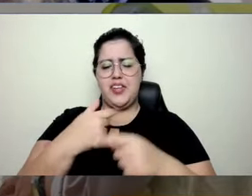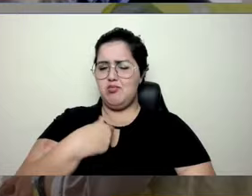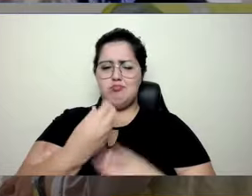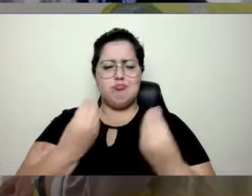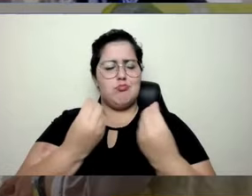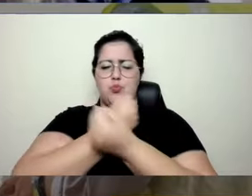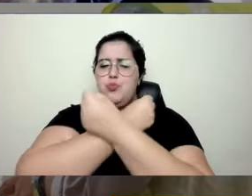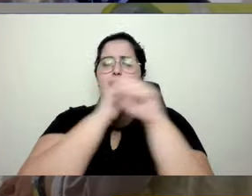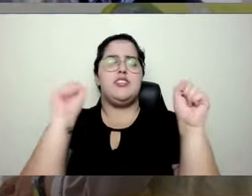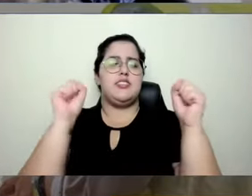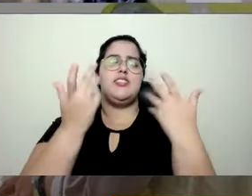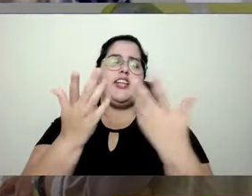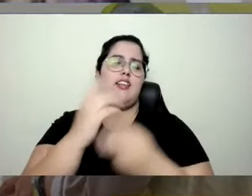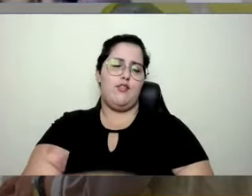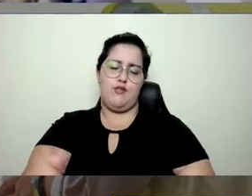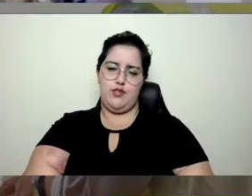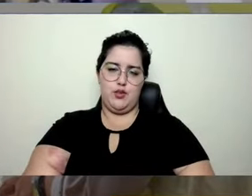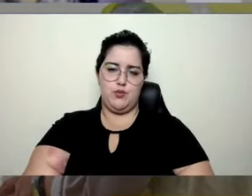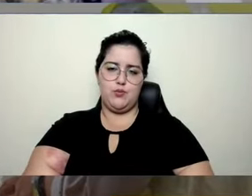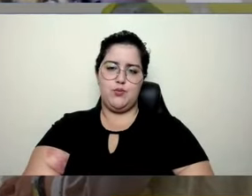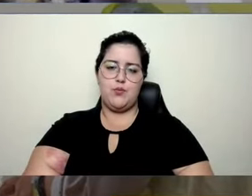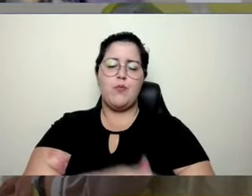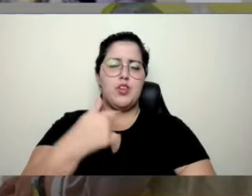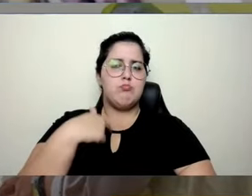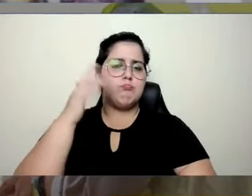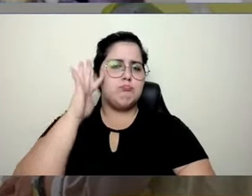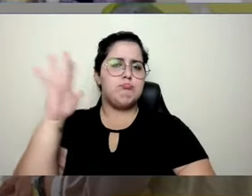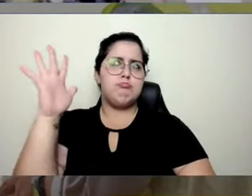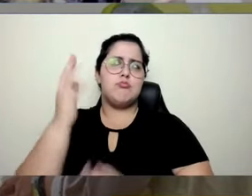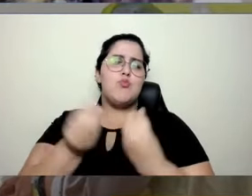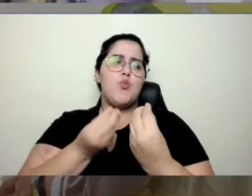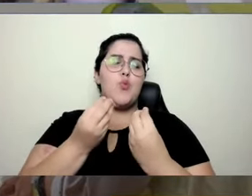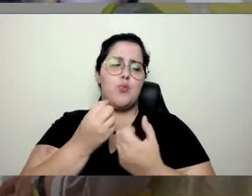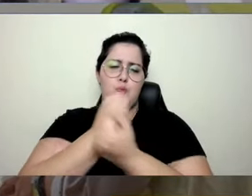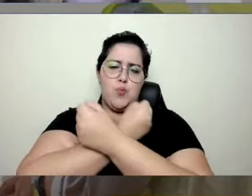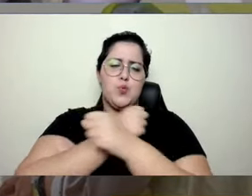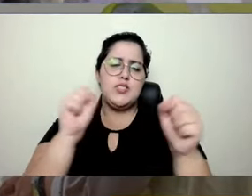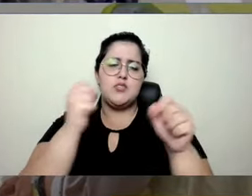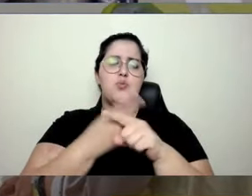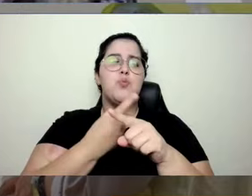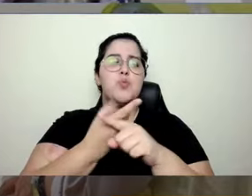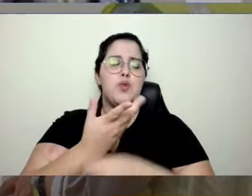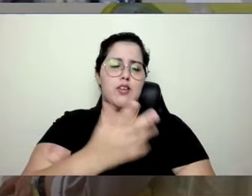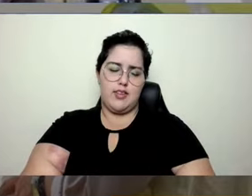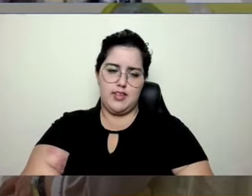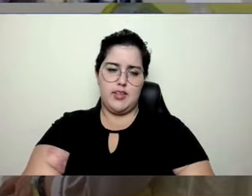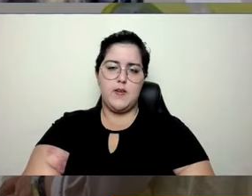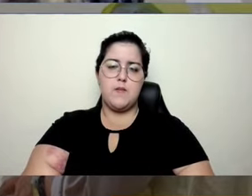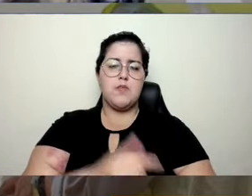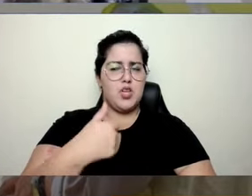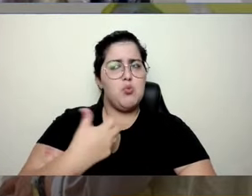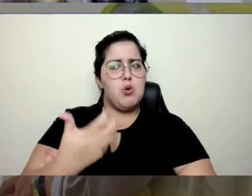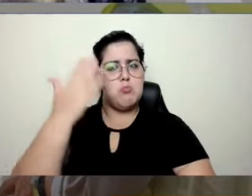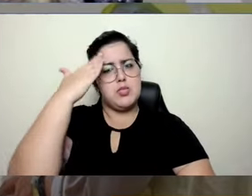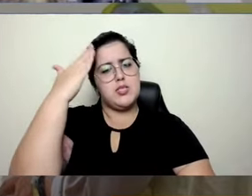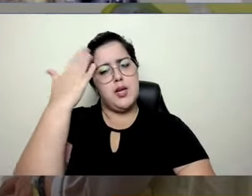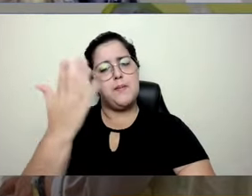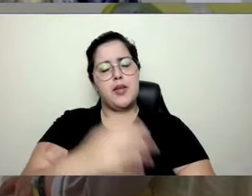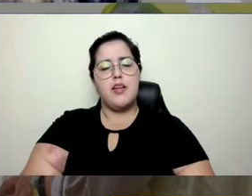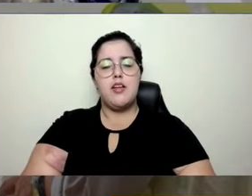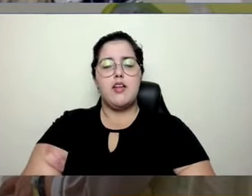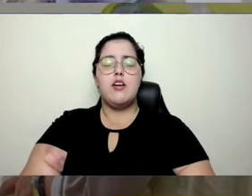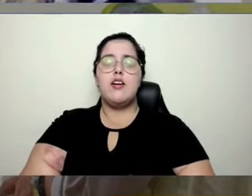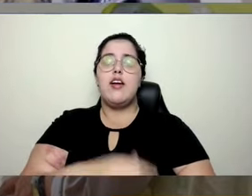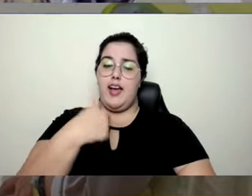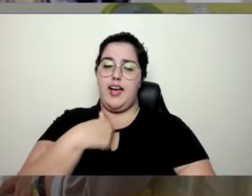Não é possível, não é possível. Assim, o que é impossível? Por que para mim não? Eu quero saber. Então eu fui para o